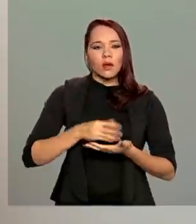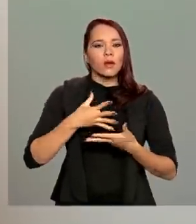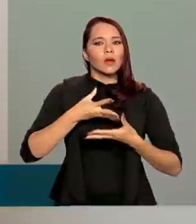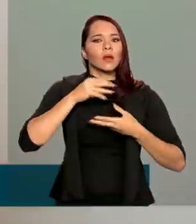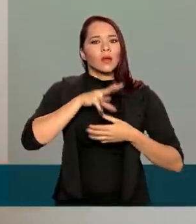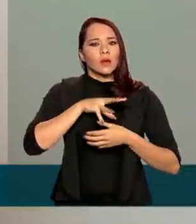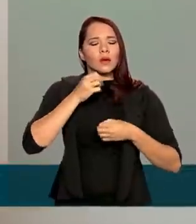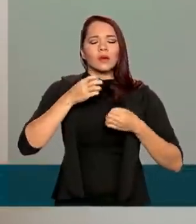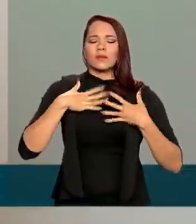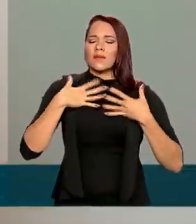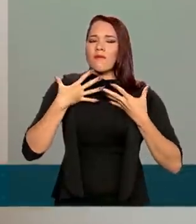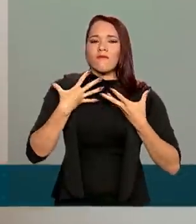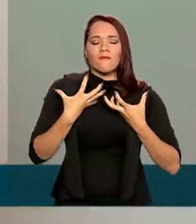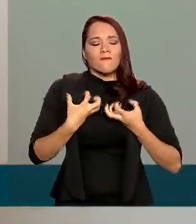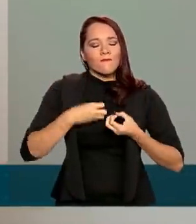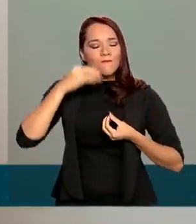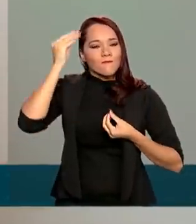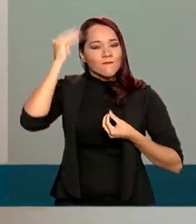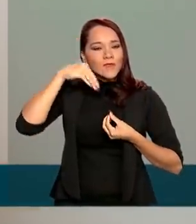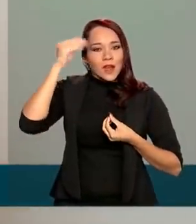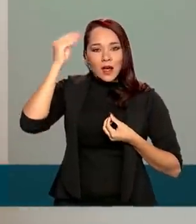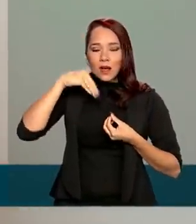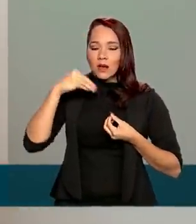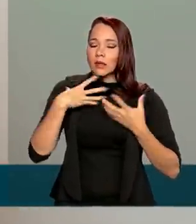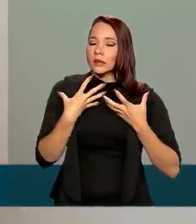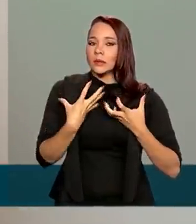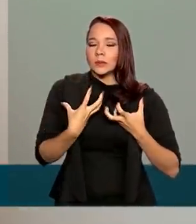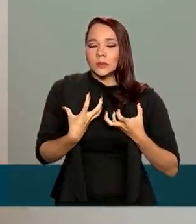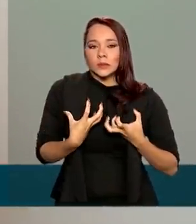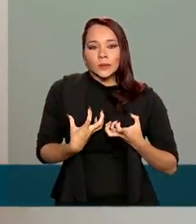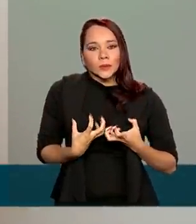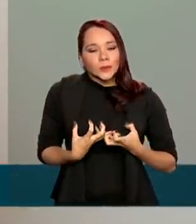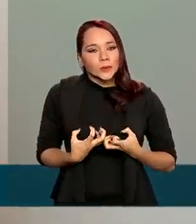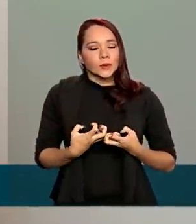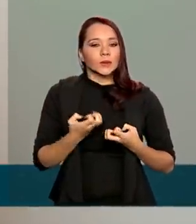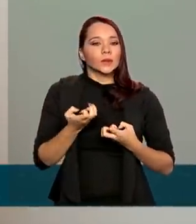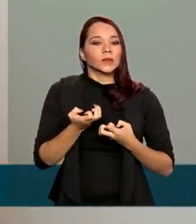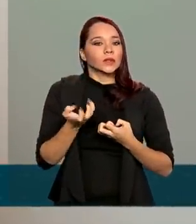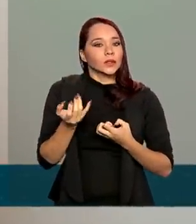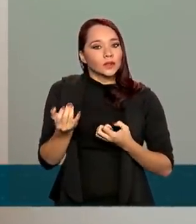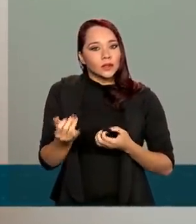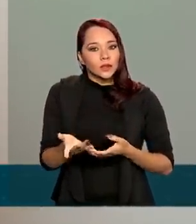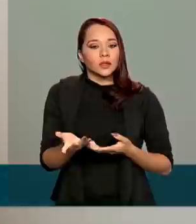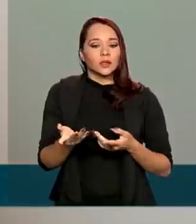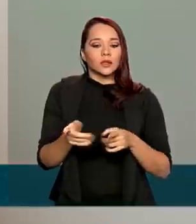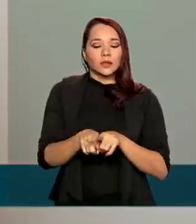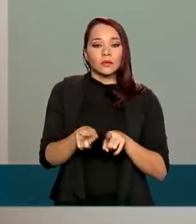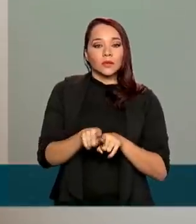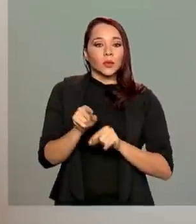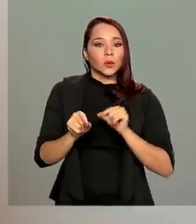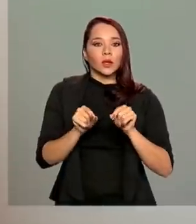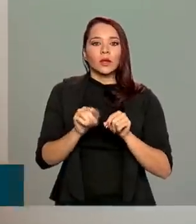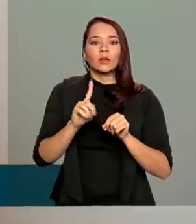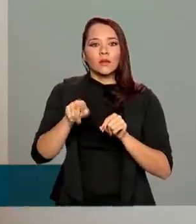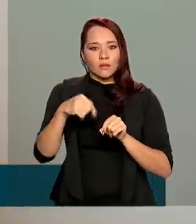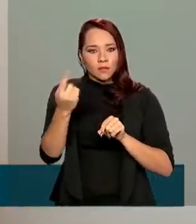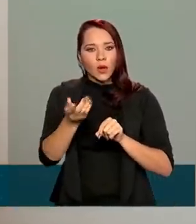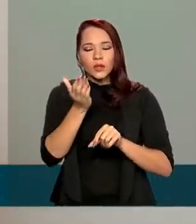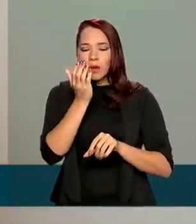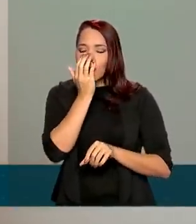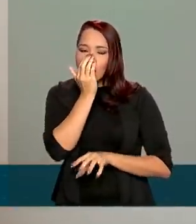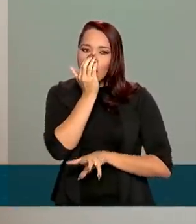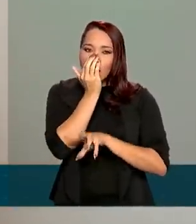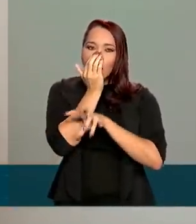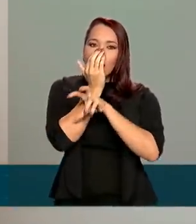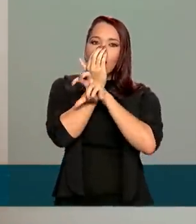fraqueza intensa em mim e com o respirador, que é o